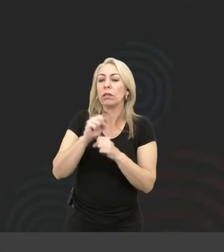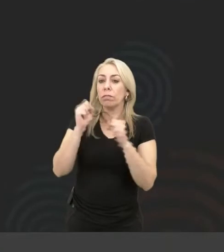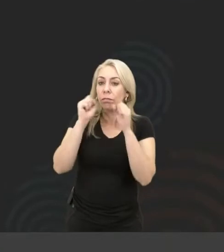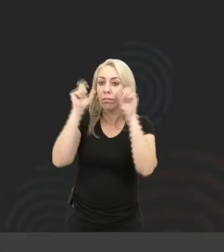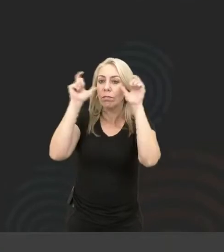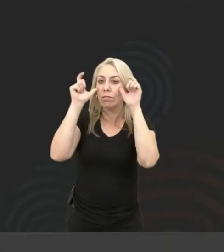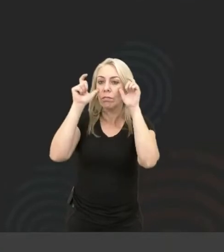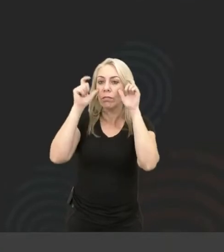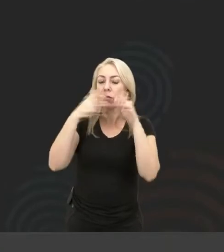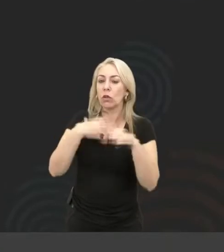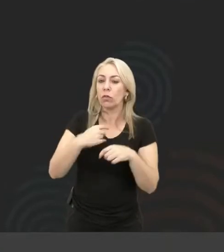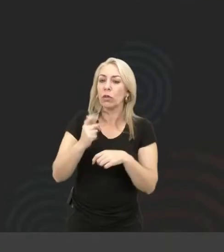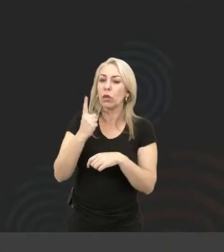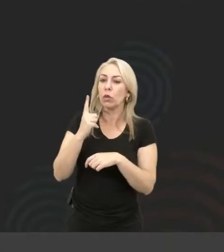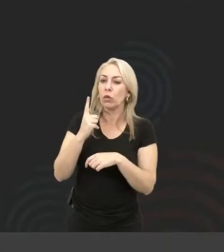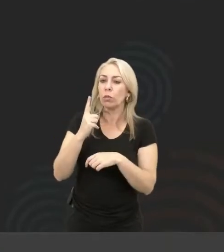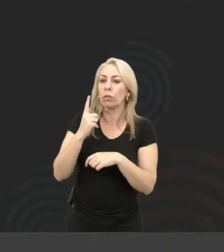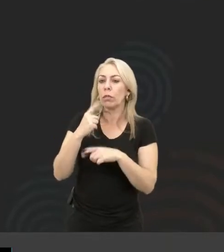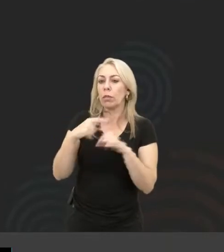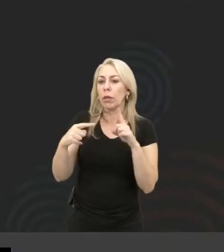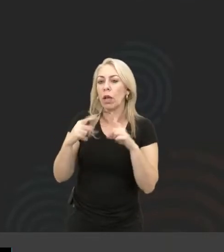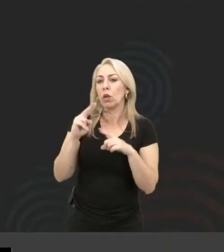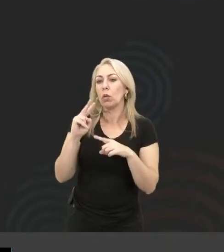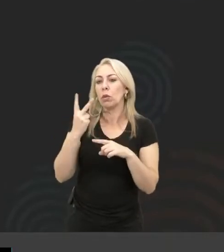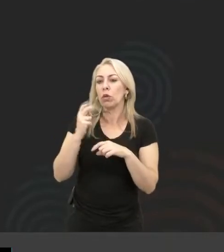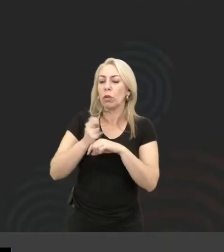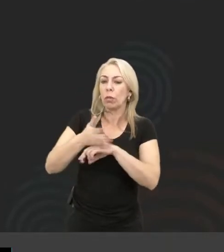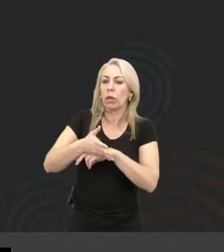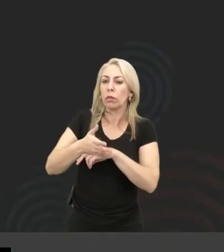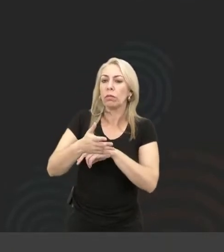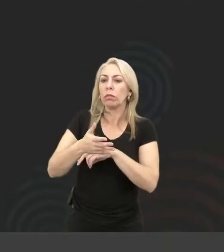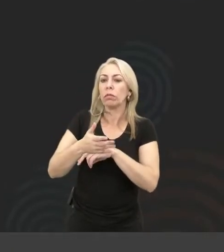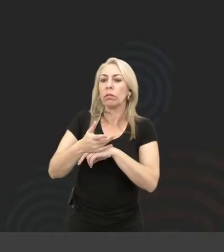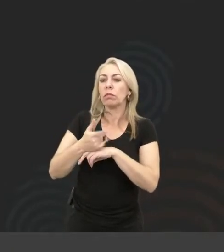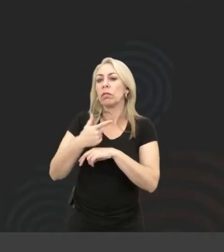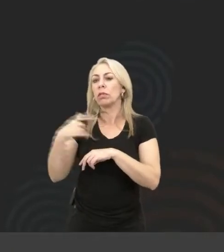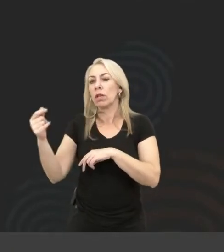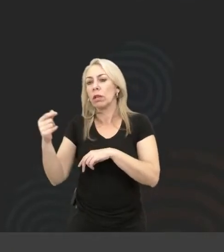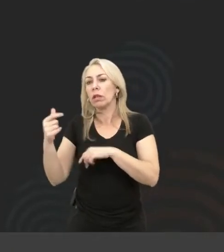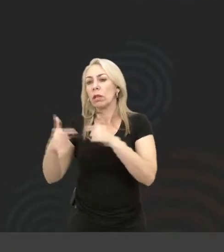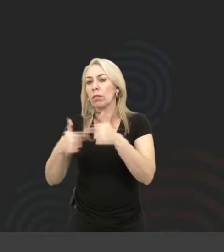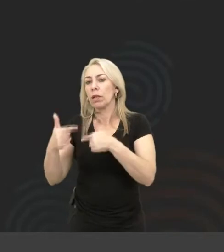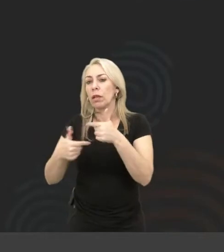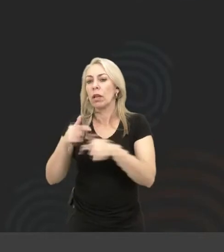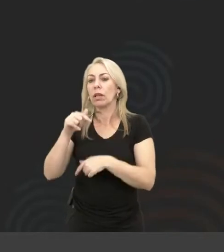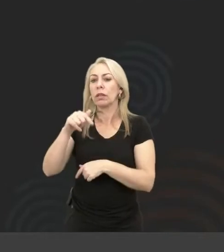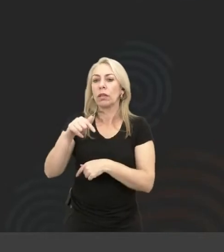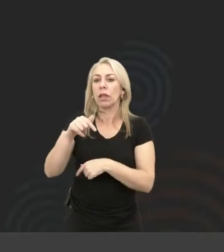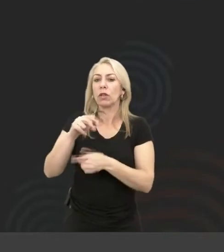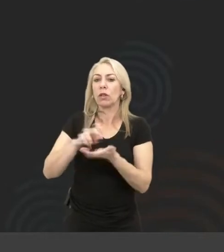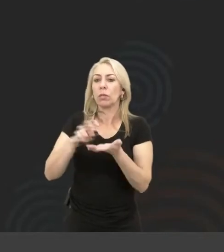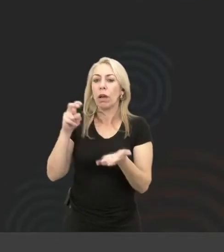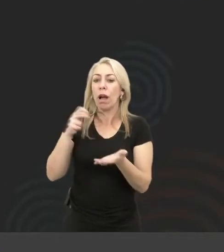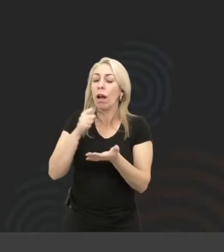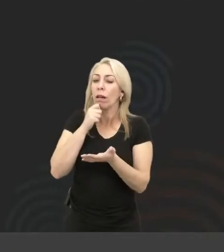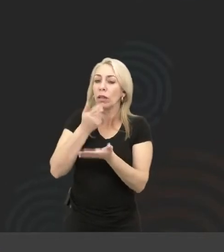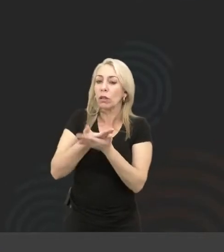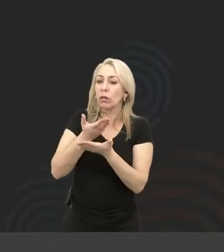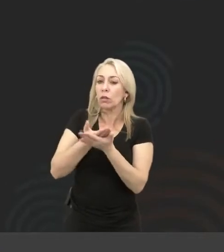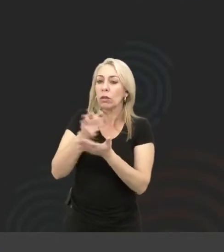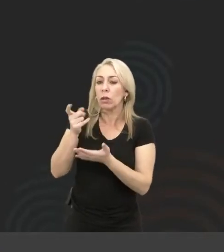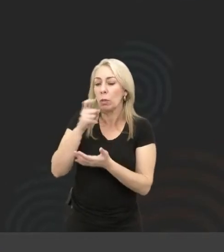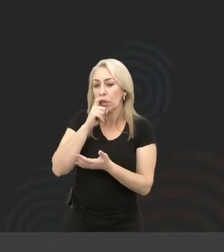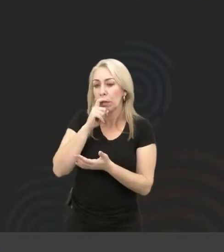meia da manhã, duas, para poder ir trabalhar sete da manhã, ainda estudando. Meu pai estava